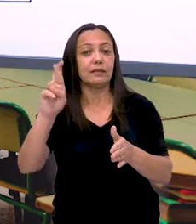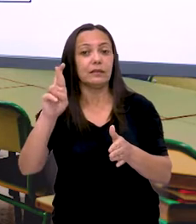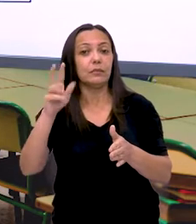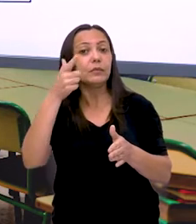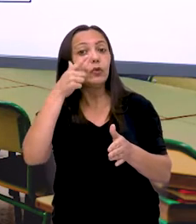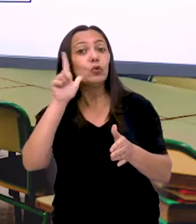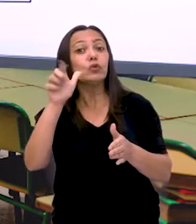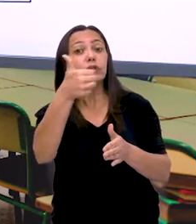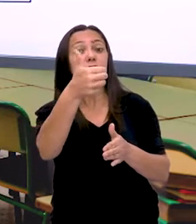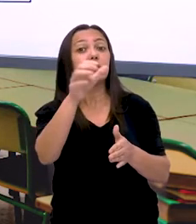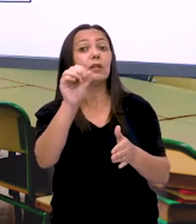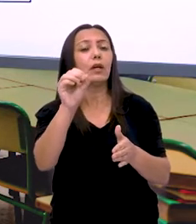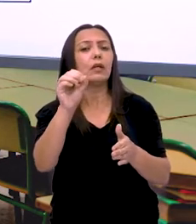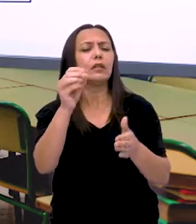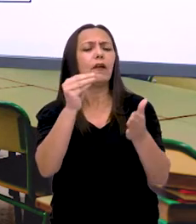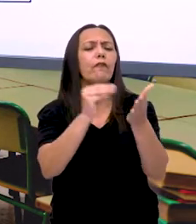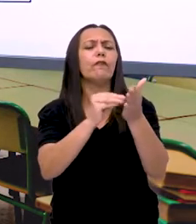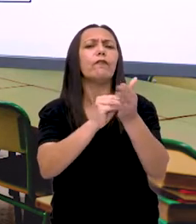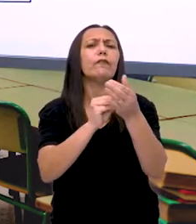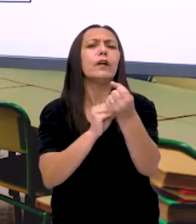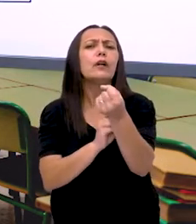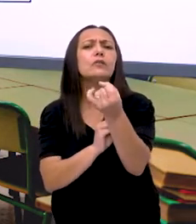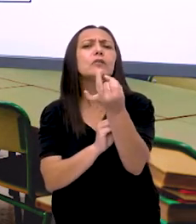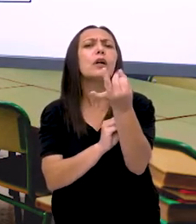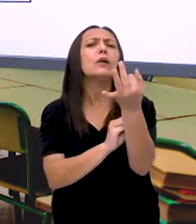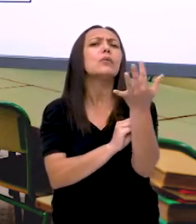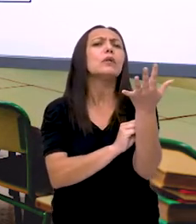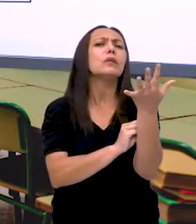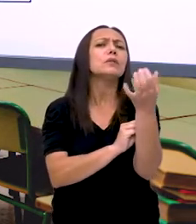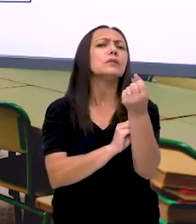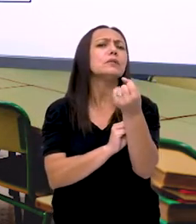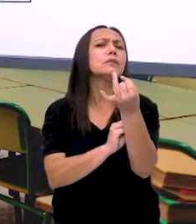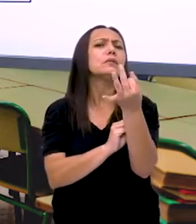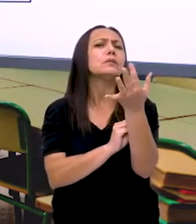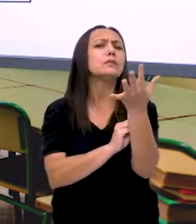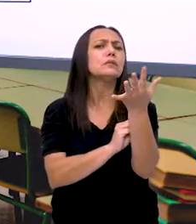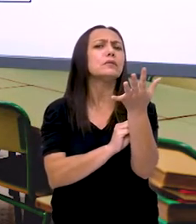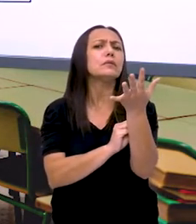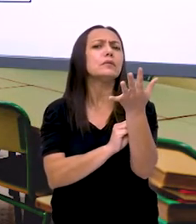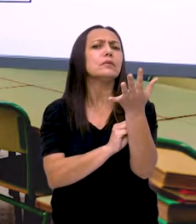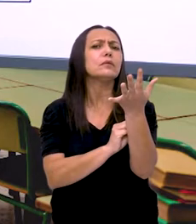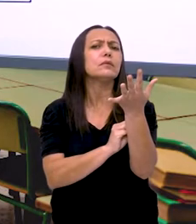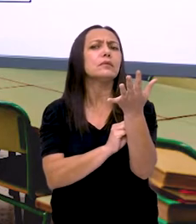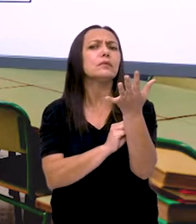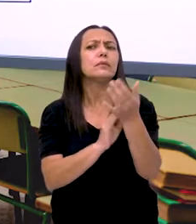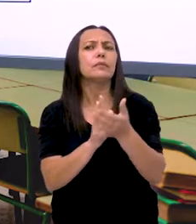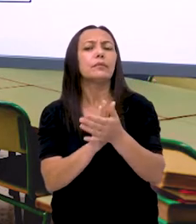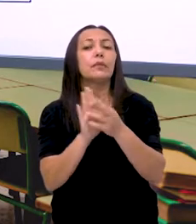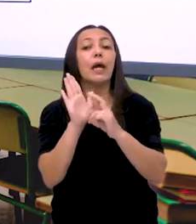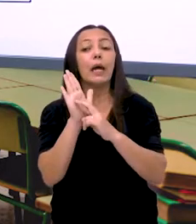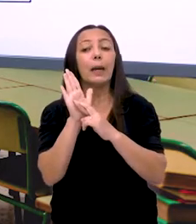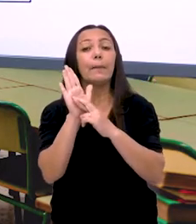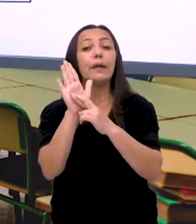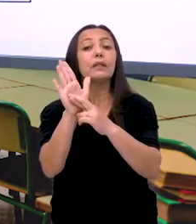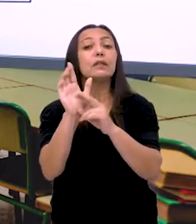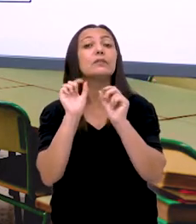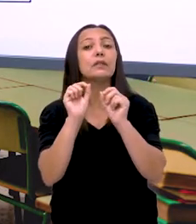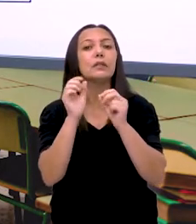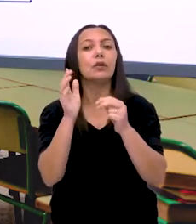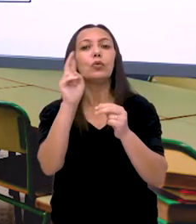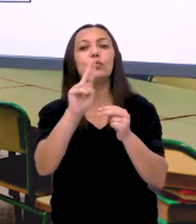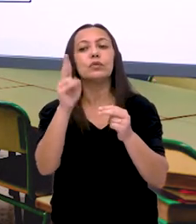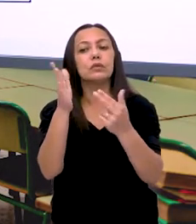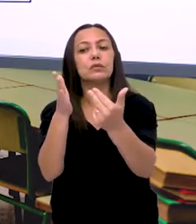Para chegar ao 10, quanto falta aí para completar? Tá? Represente com um